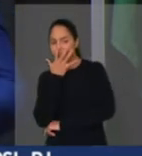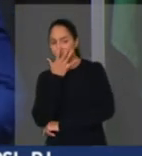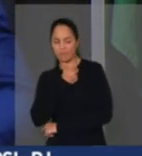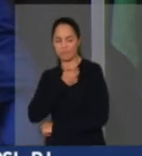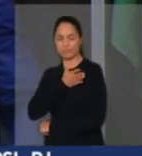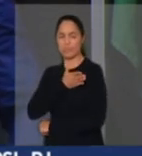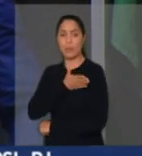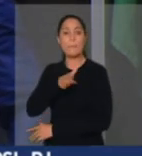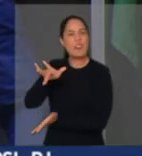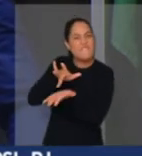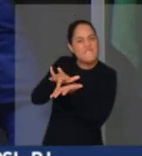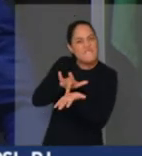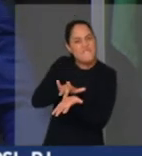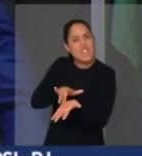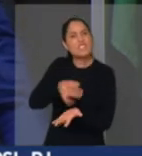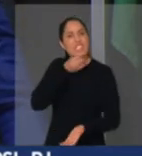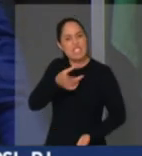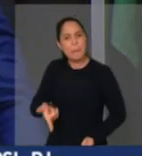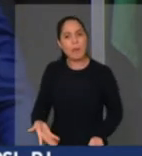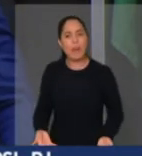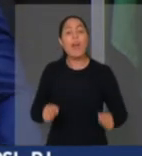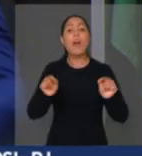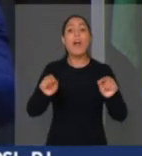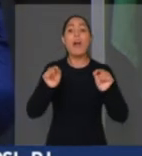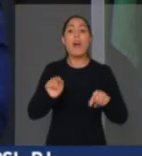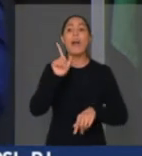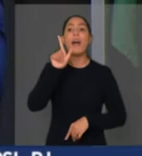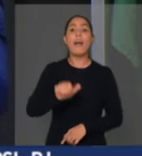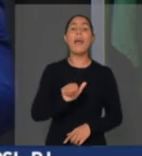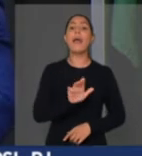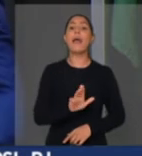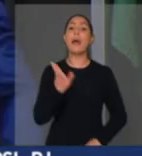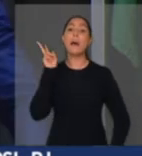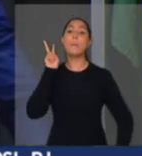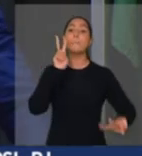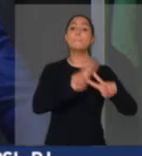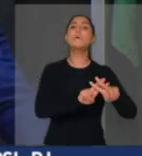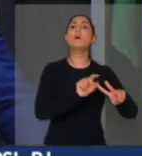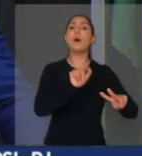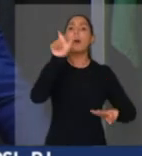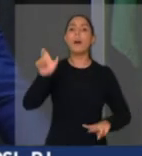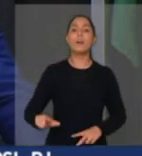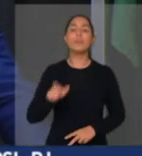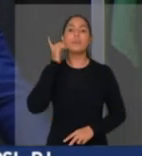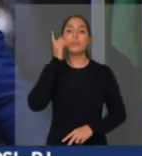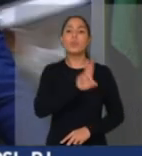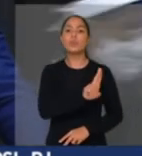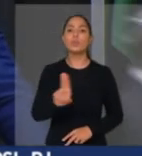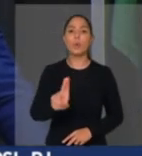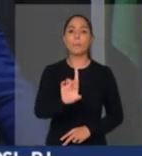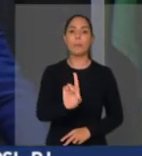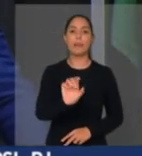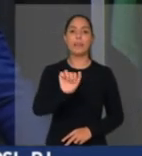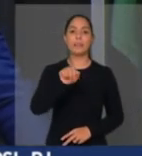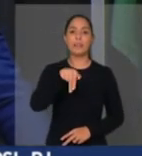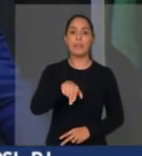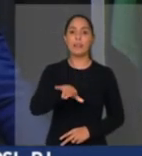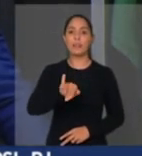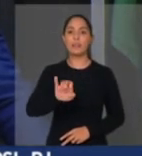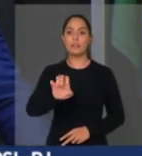Vem falar a respeito da prisão do deputado Daniel Silveira, que já se estende